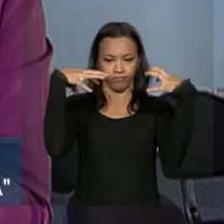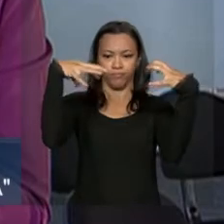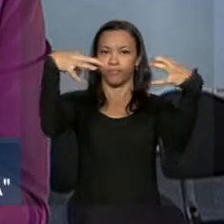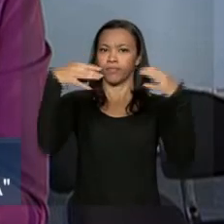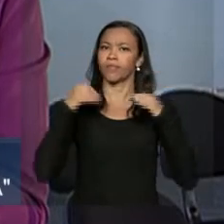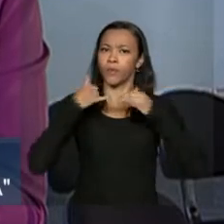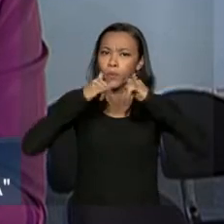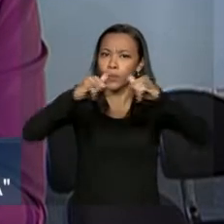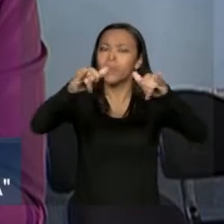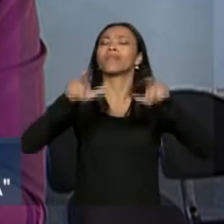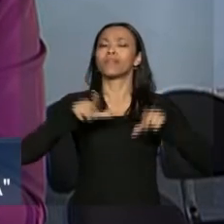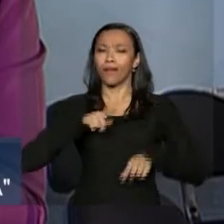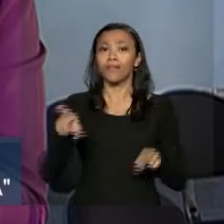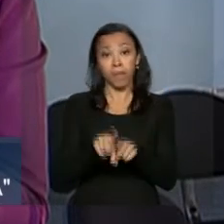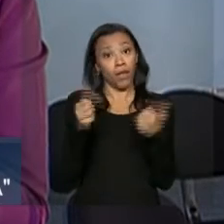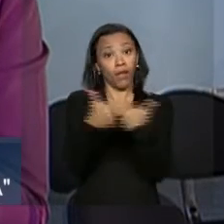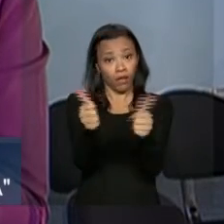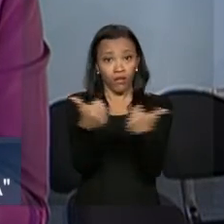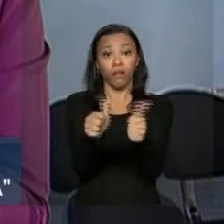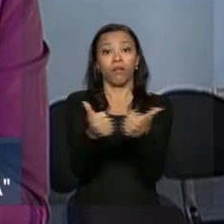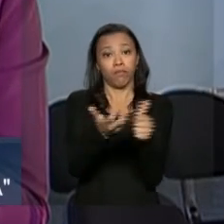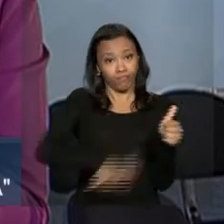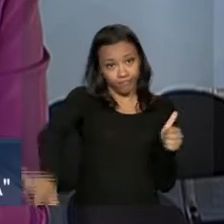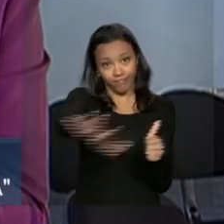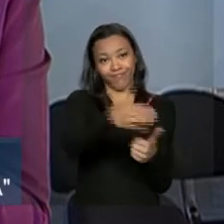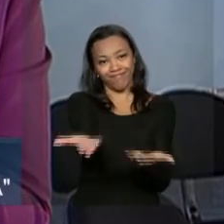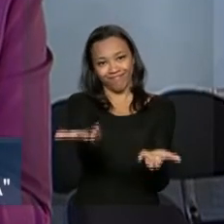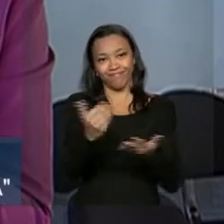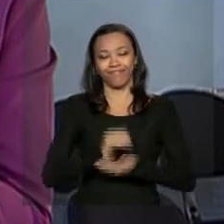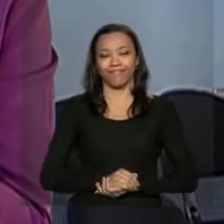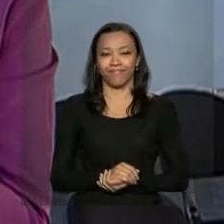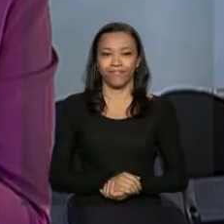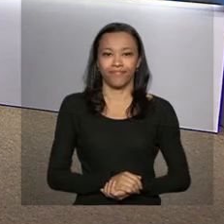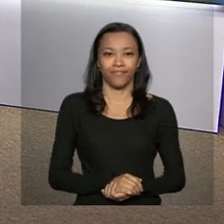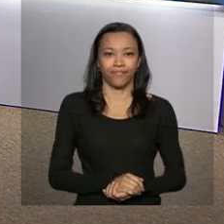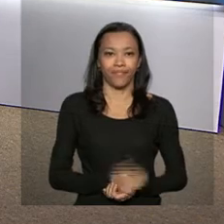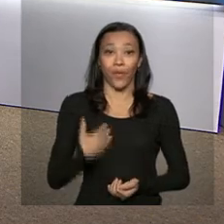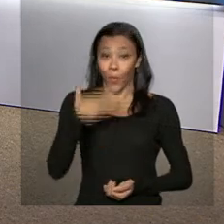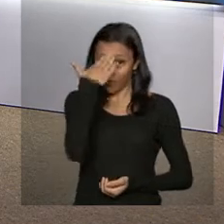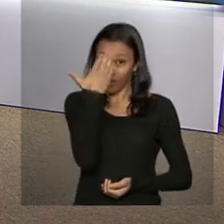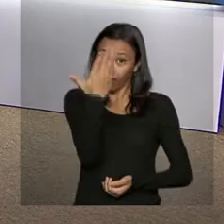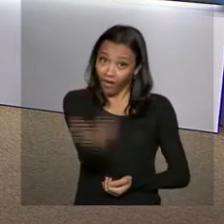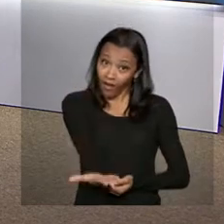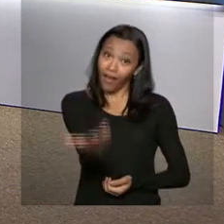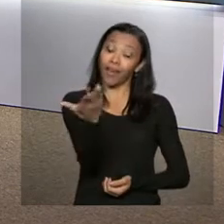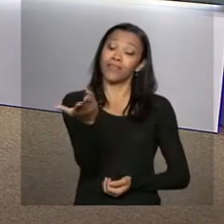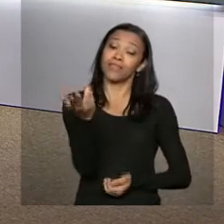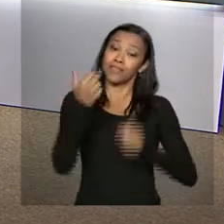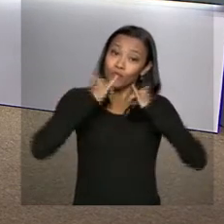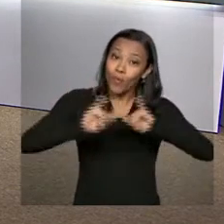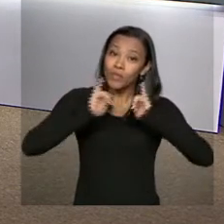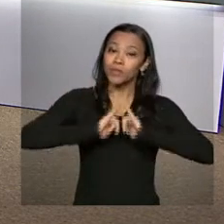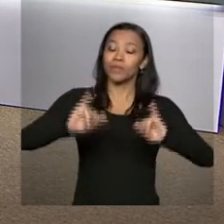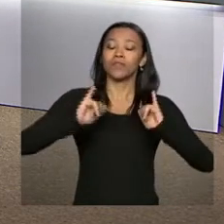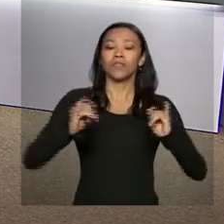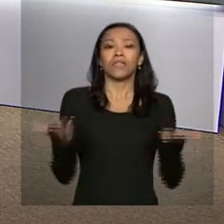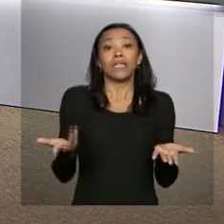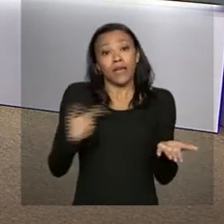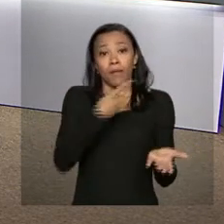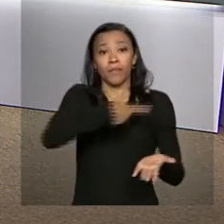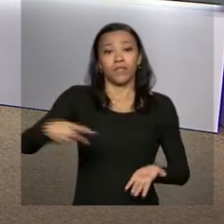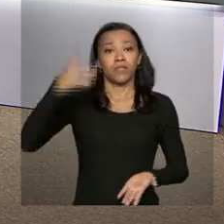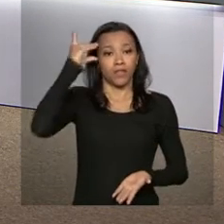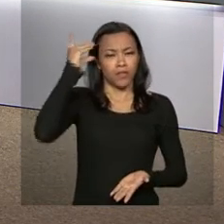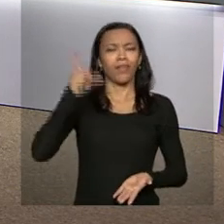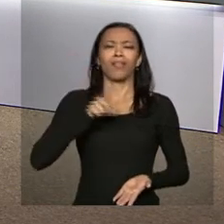acesso a transporte público do município. Daniele. Obrigada, Carolina, pelas informações. E a presidenta